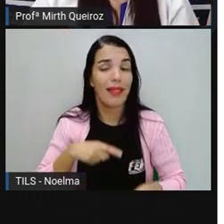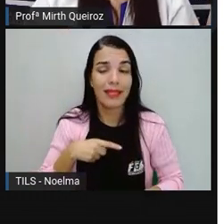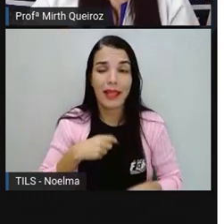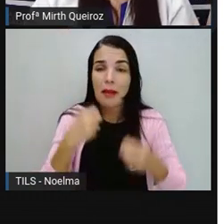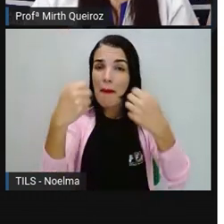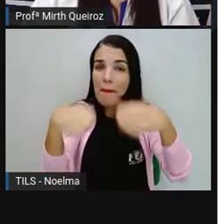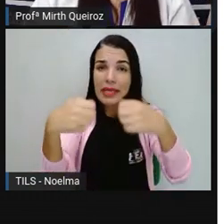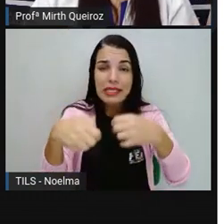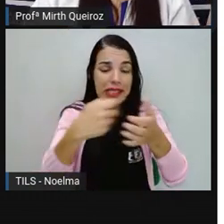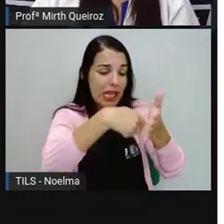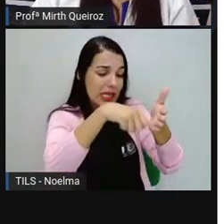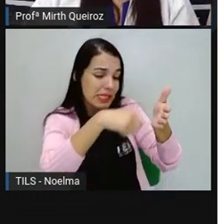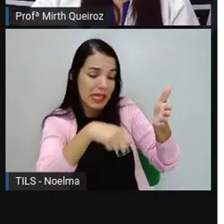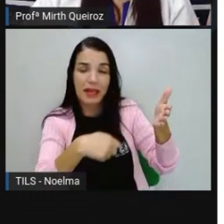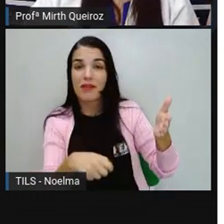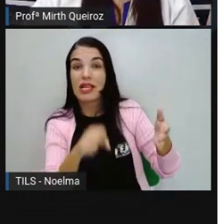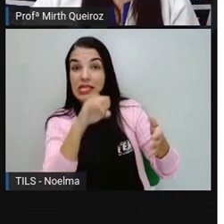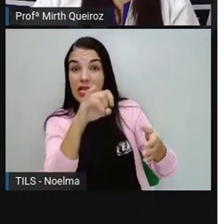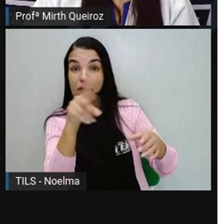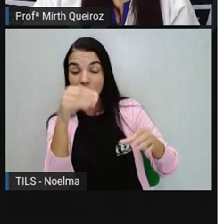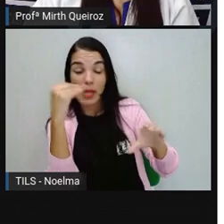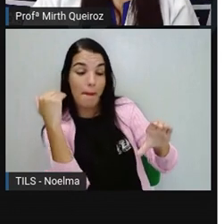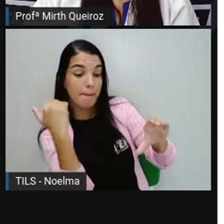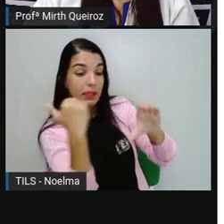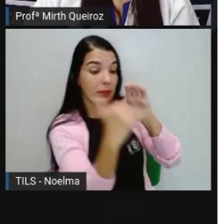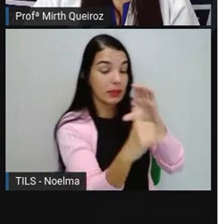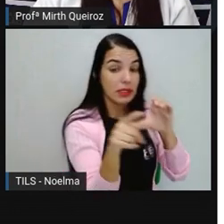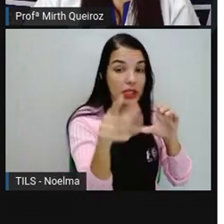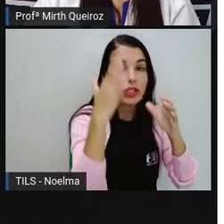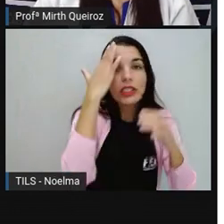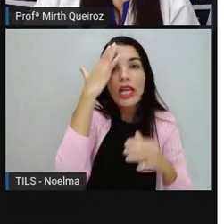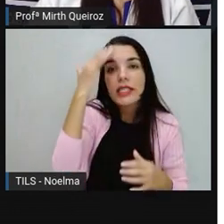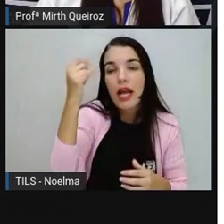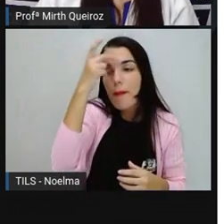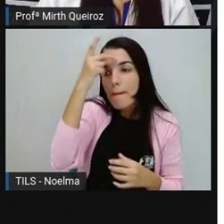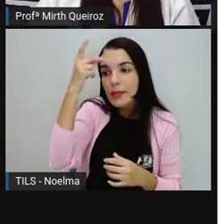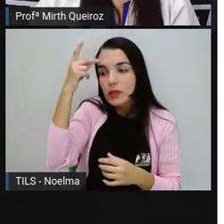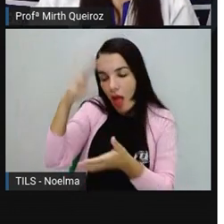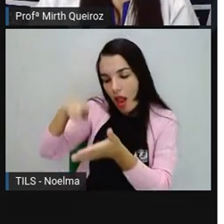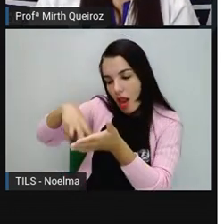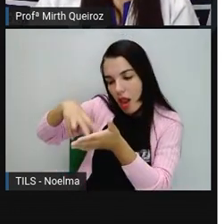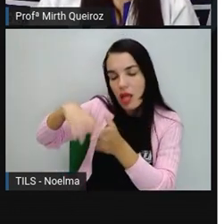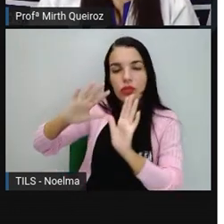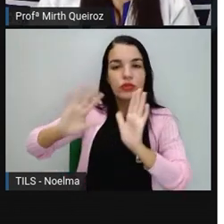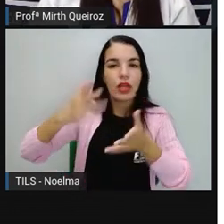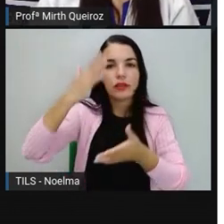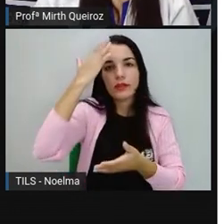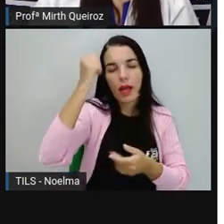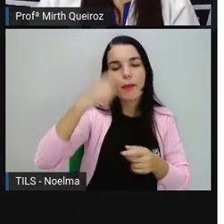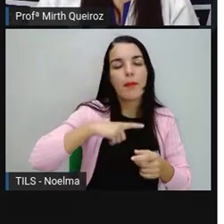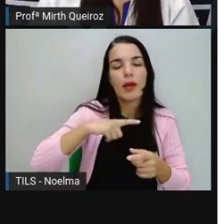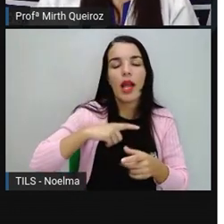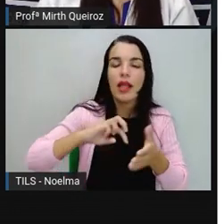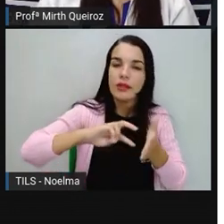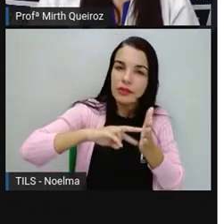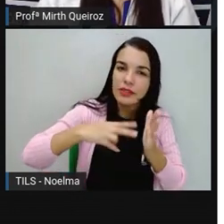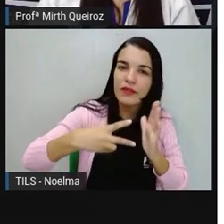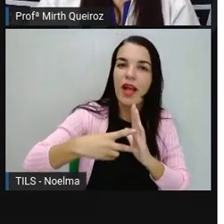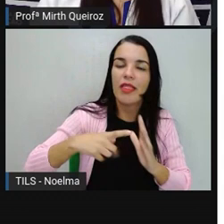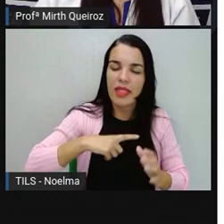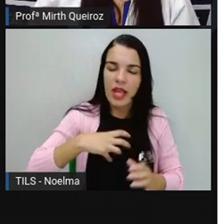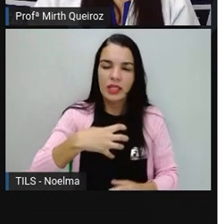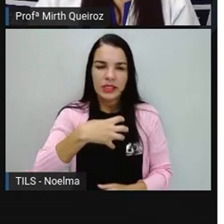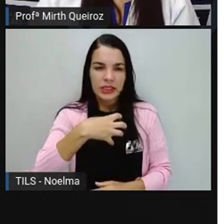do bracinho. Então, todos esses emotes que a gente utiliza lá no WhatsApp têm um significado, têm um sentido.